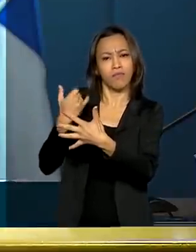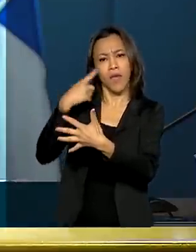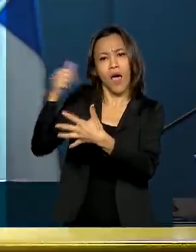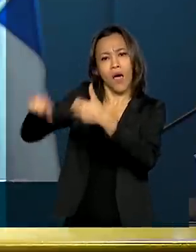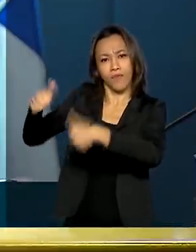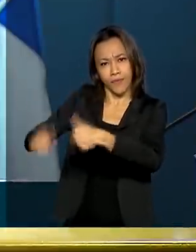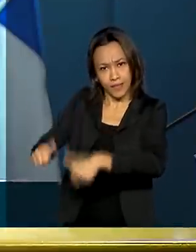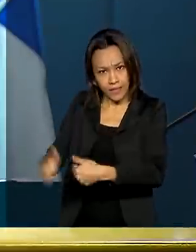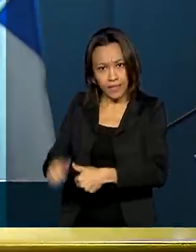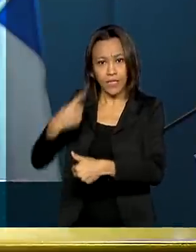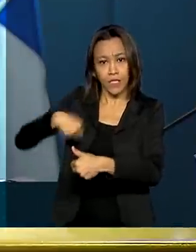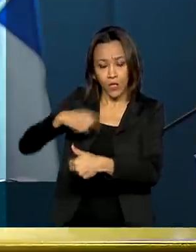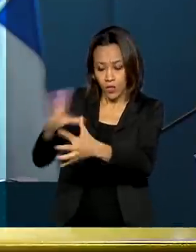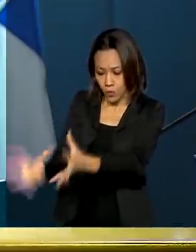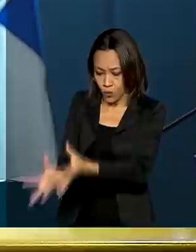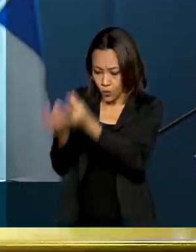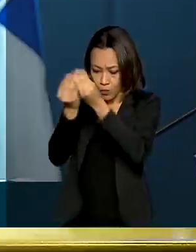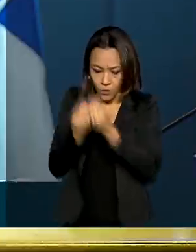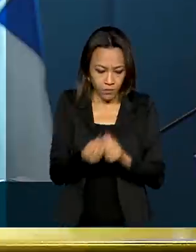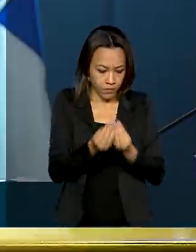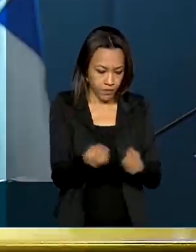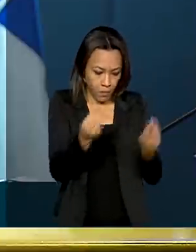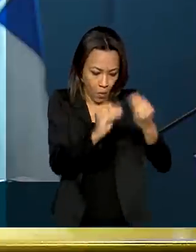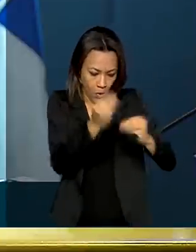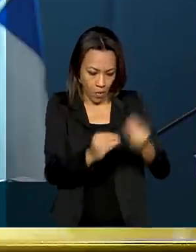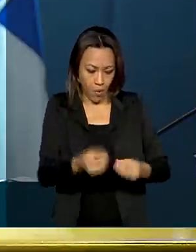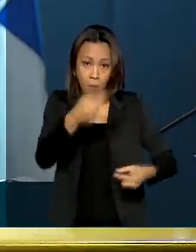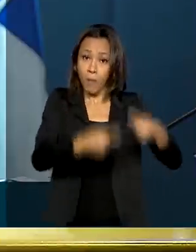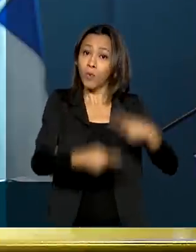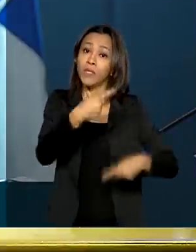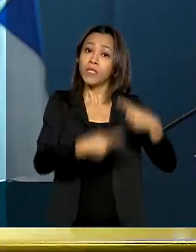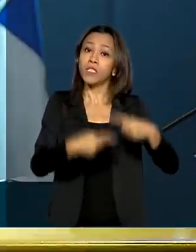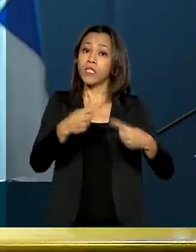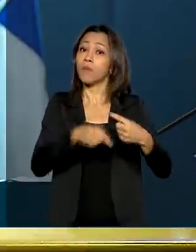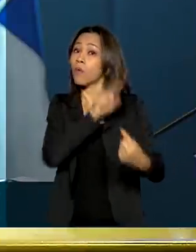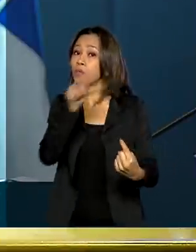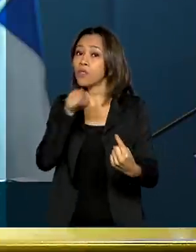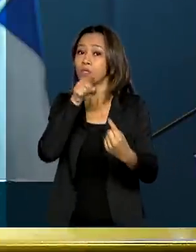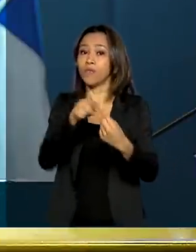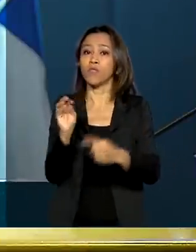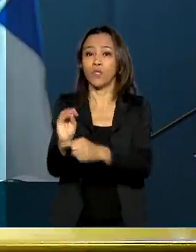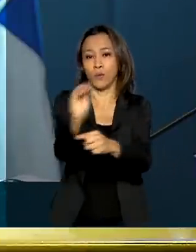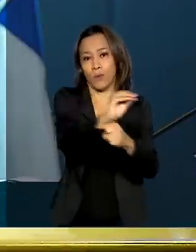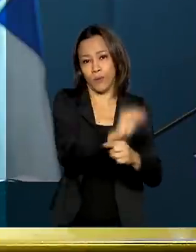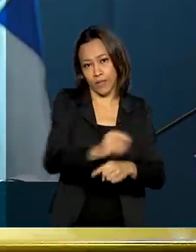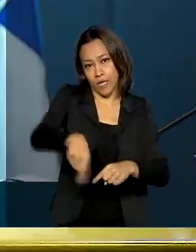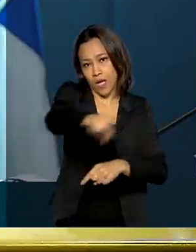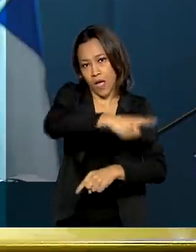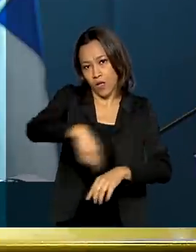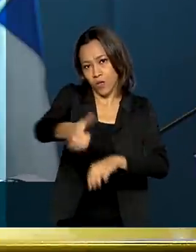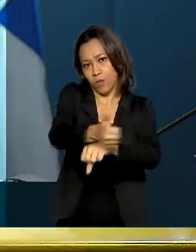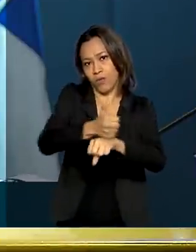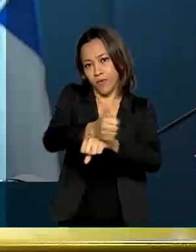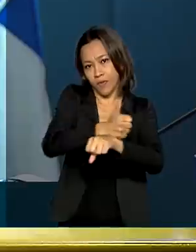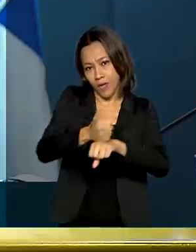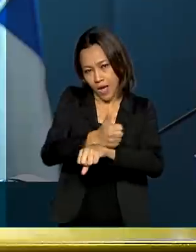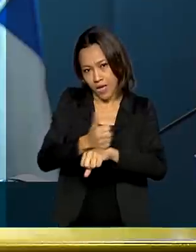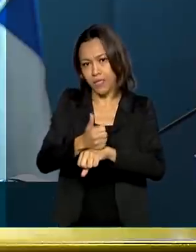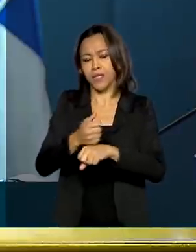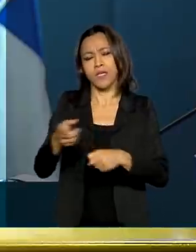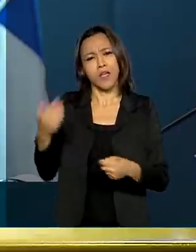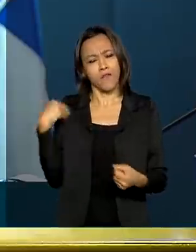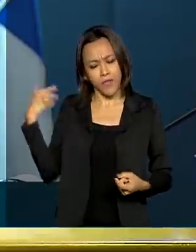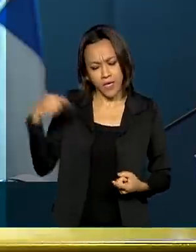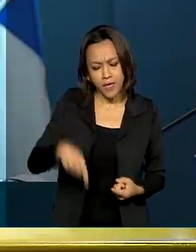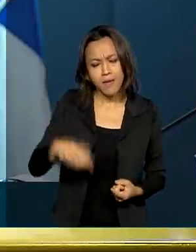nós possamos traçar políticas públicas para cuidar melhor dos nossos profissionais do SUS. Vi aqui agradecer a cada dia de trabalho